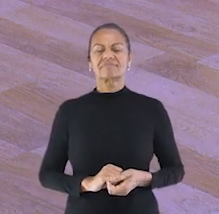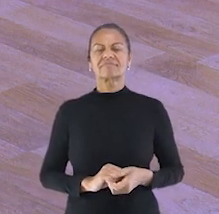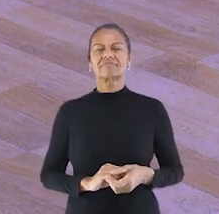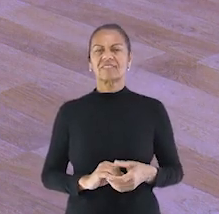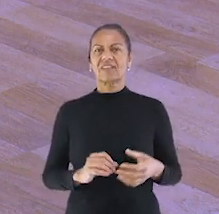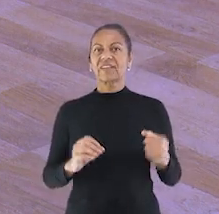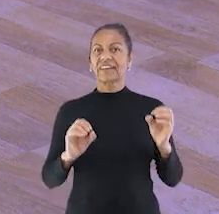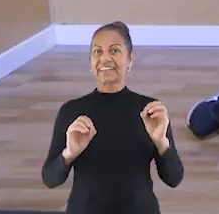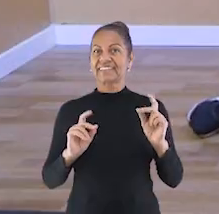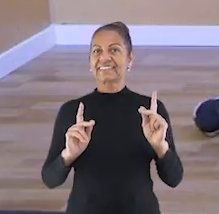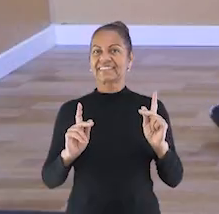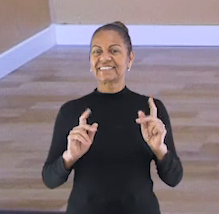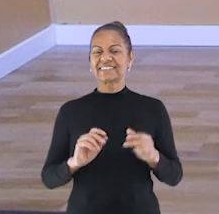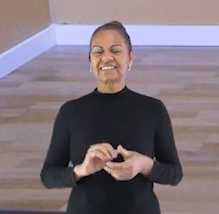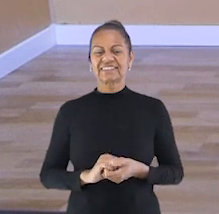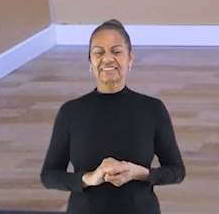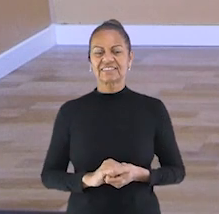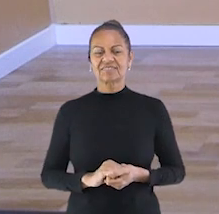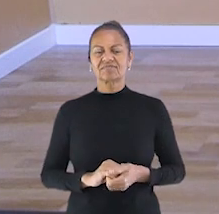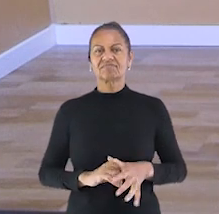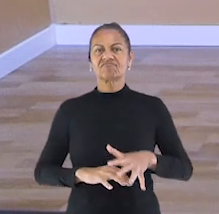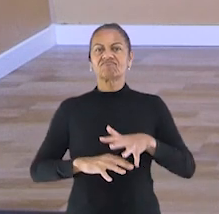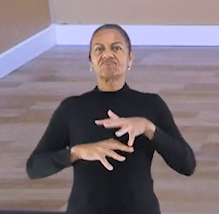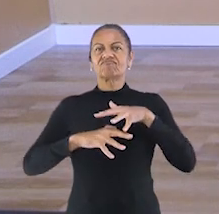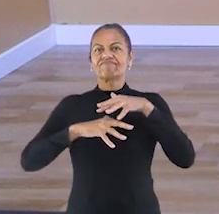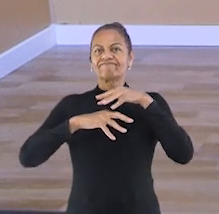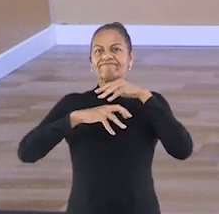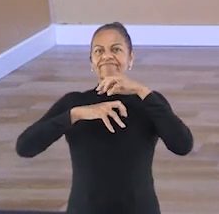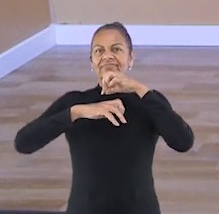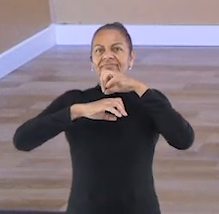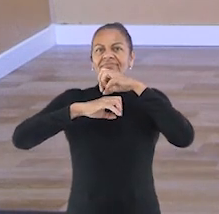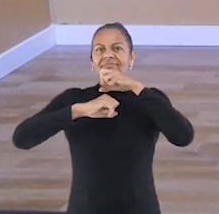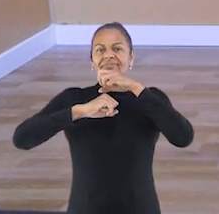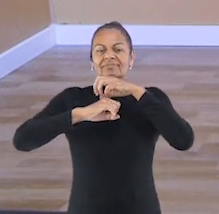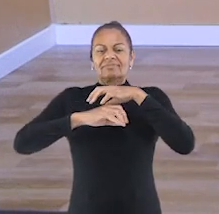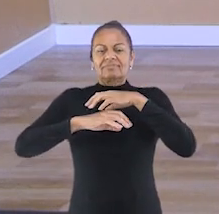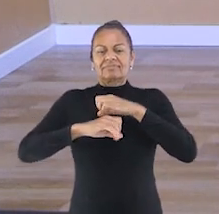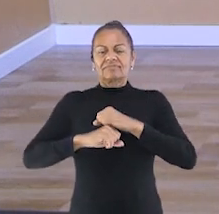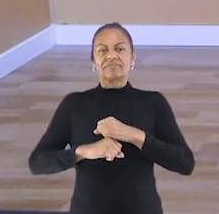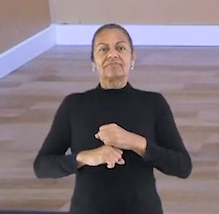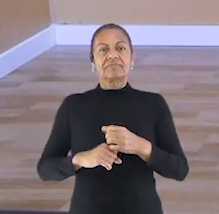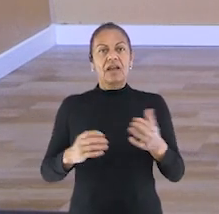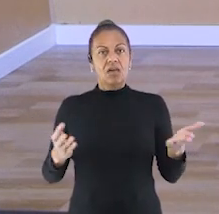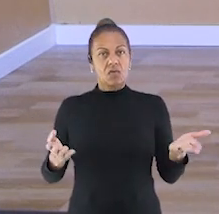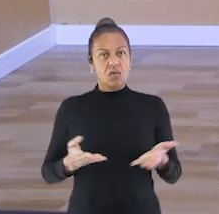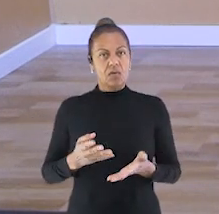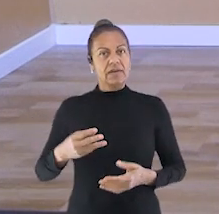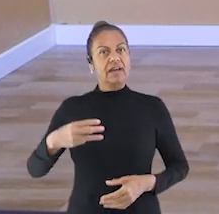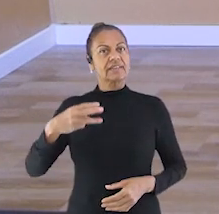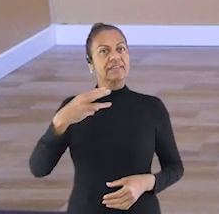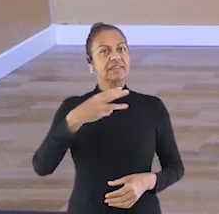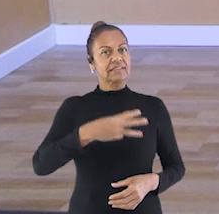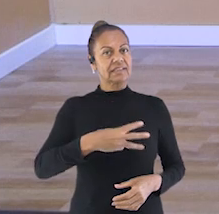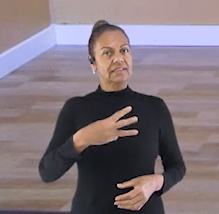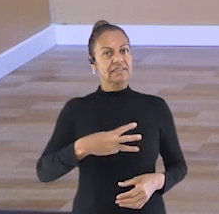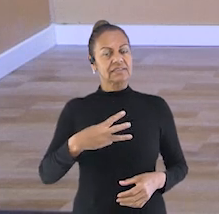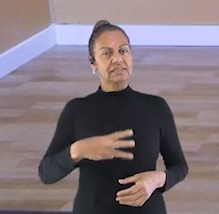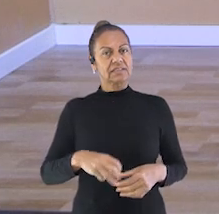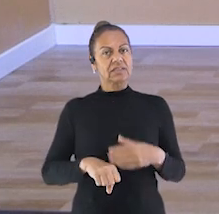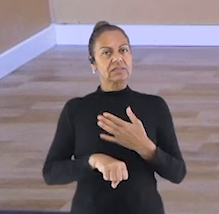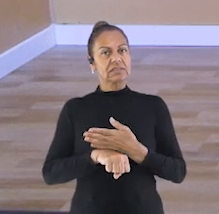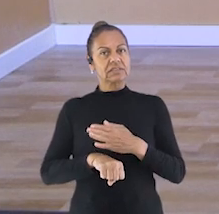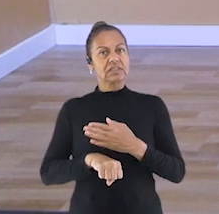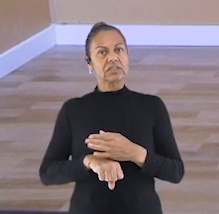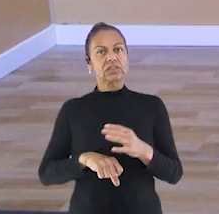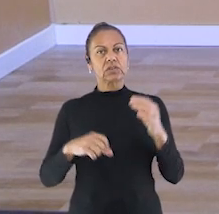Beleza. Vamos ganhar um fôlego. E o nosso terceiro exercício será